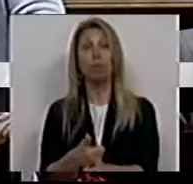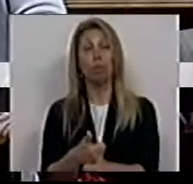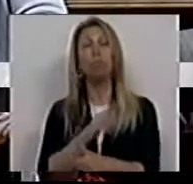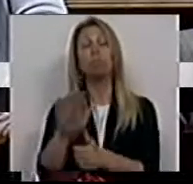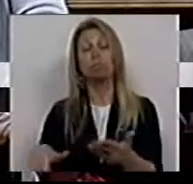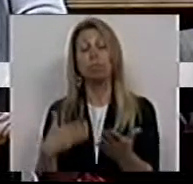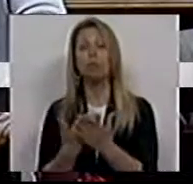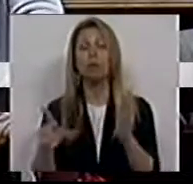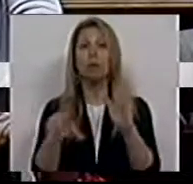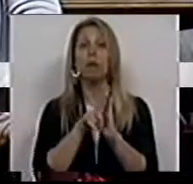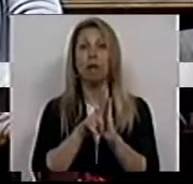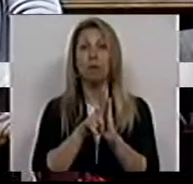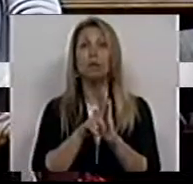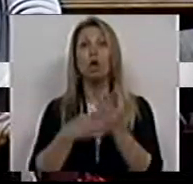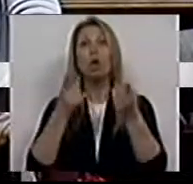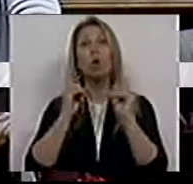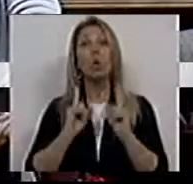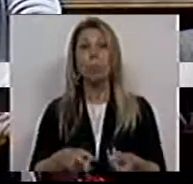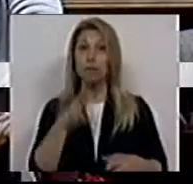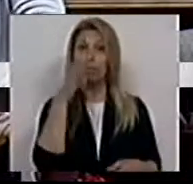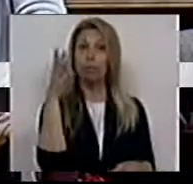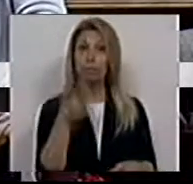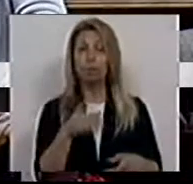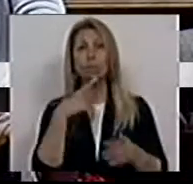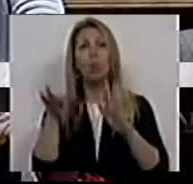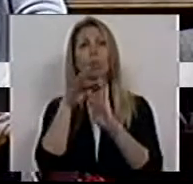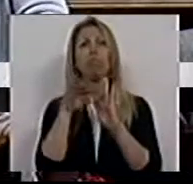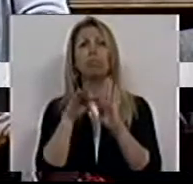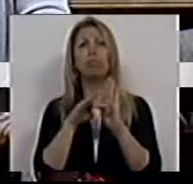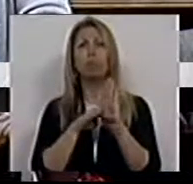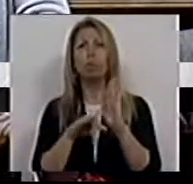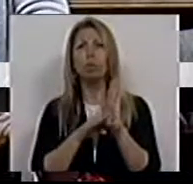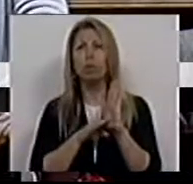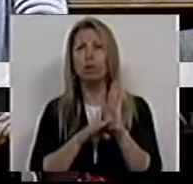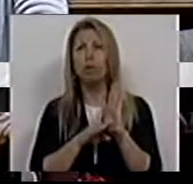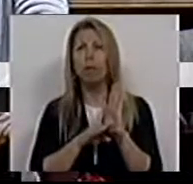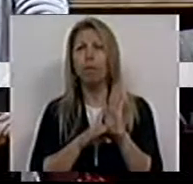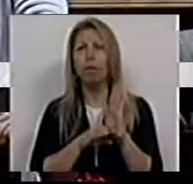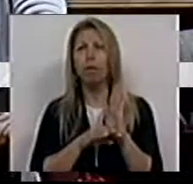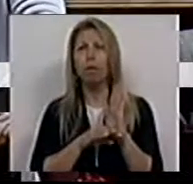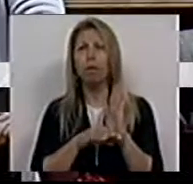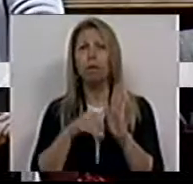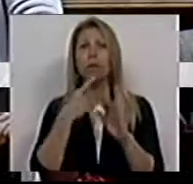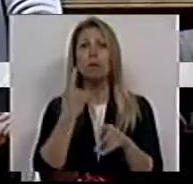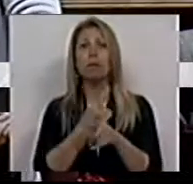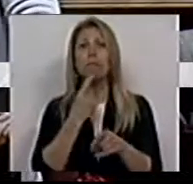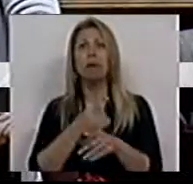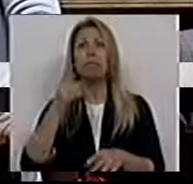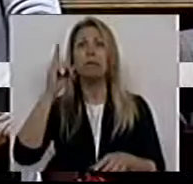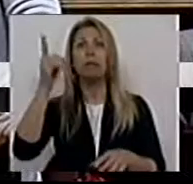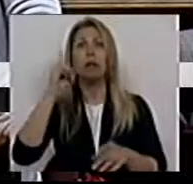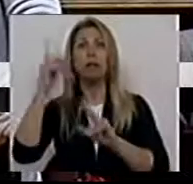proposta de lei que começa por invocar quer o programa deste como, quer a própria diretiva que